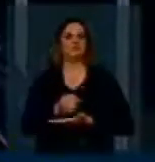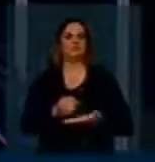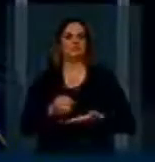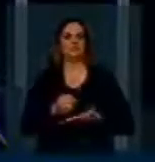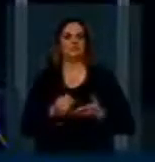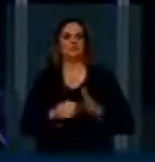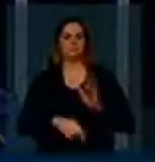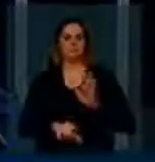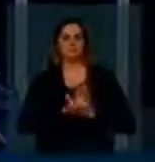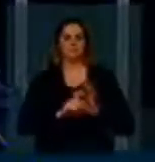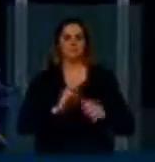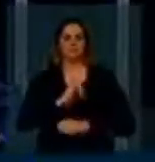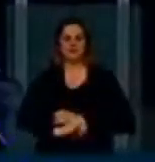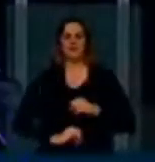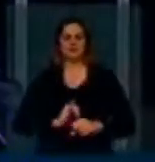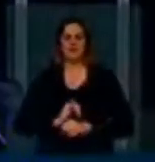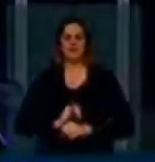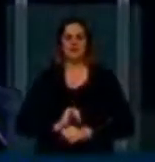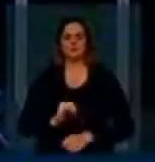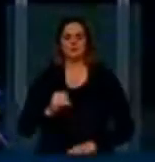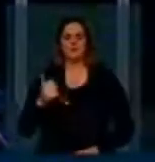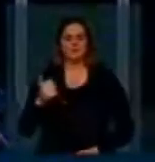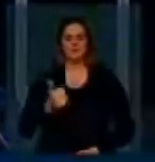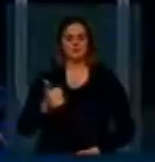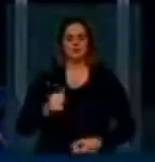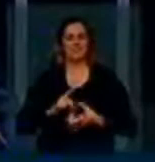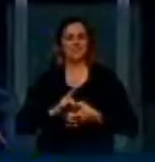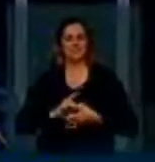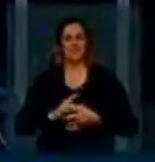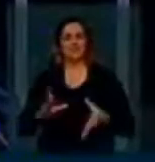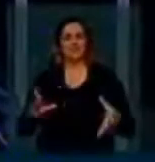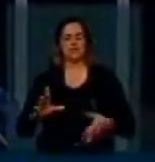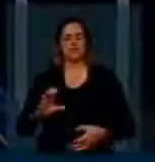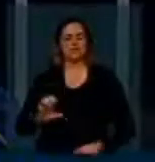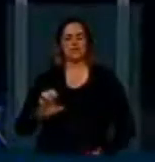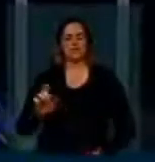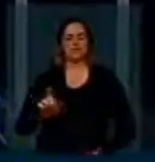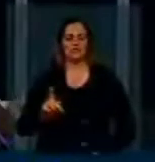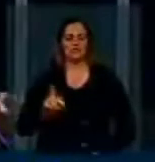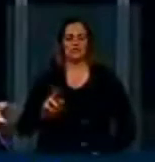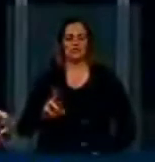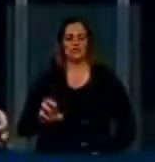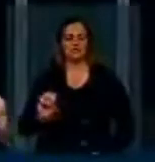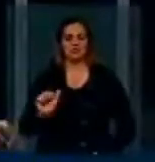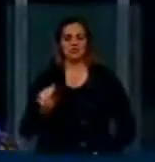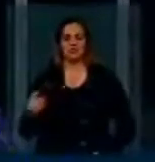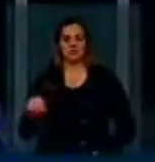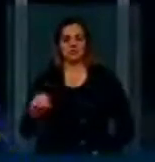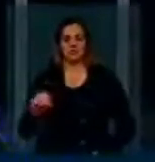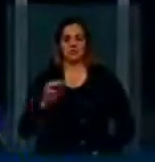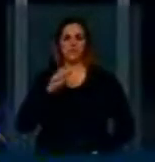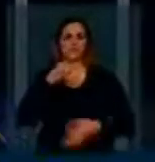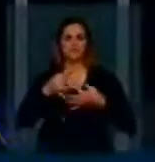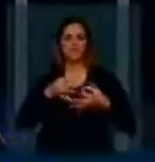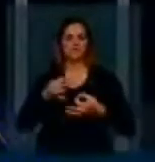O primeiro deles é a liberdade de expressão. Nós a reafirmamos fortemente. E essa